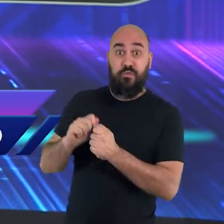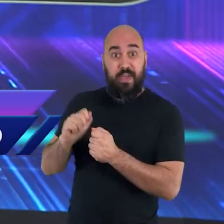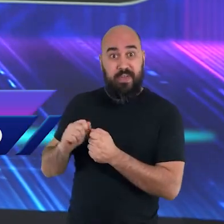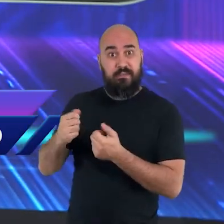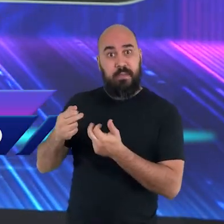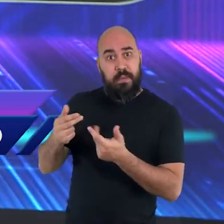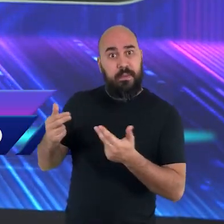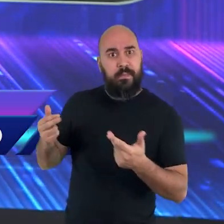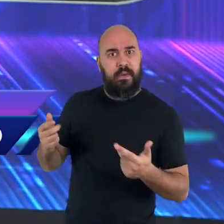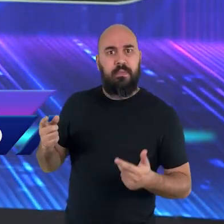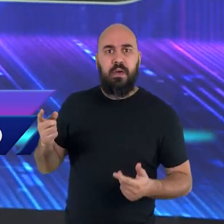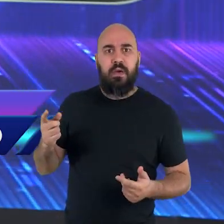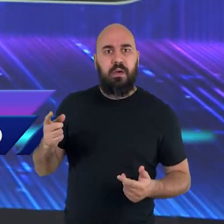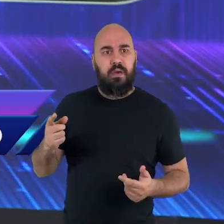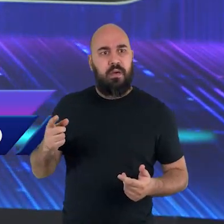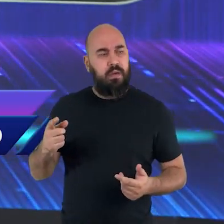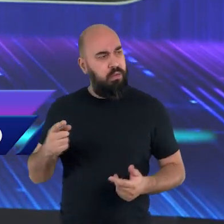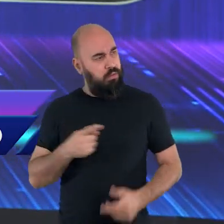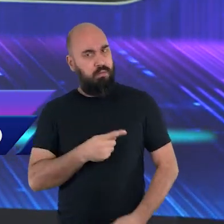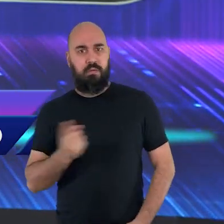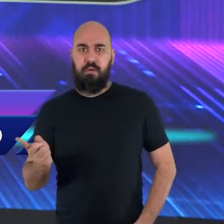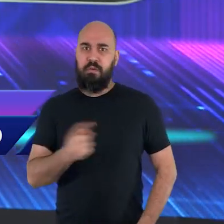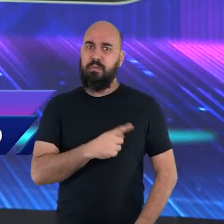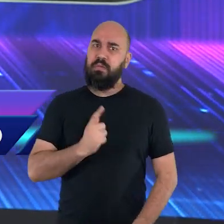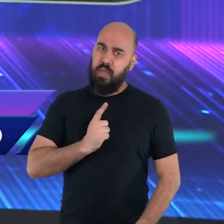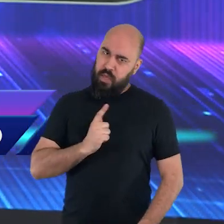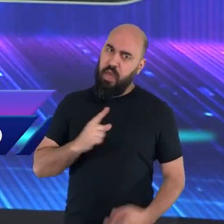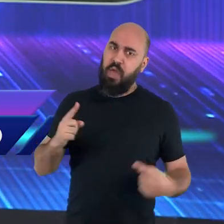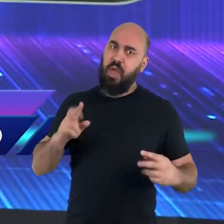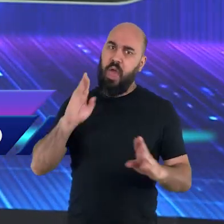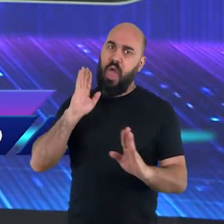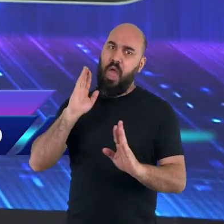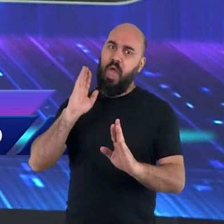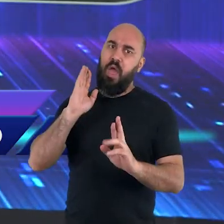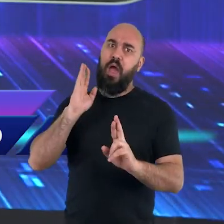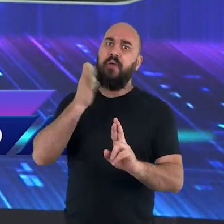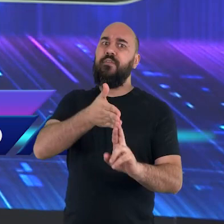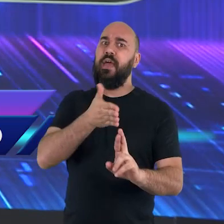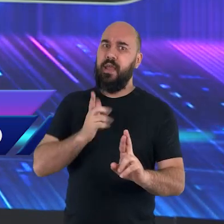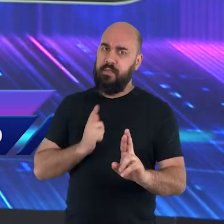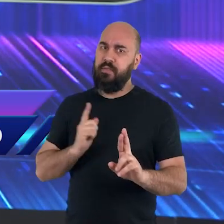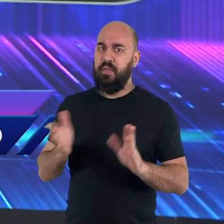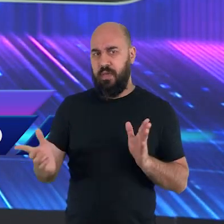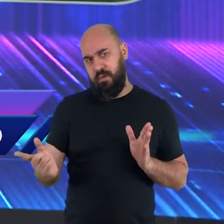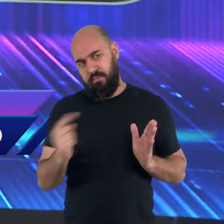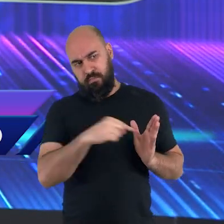Você ainda acredita que não há referência no Novo Testamento quanto ao sábado?